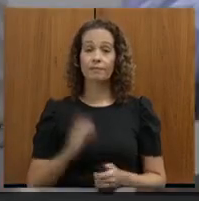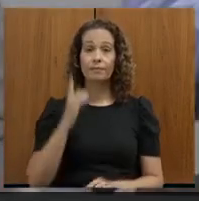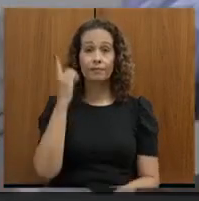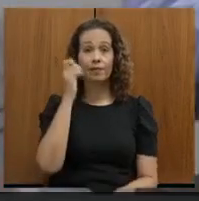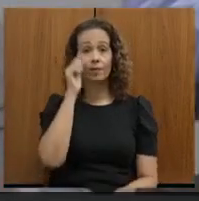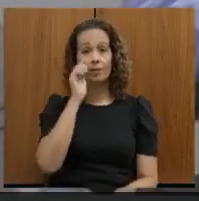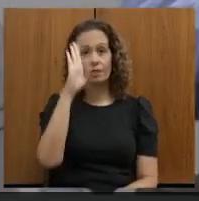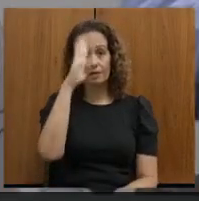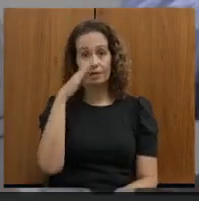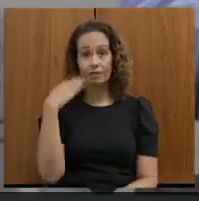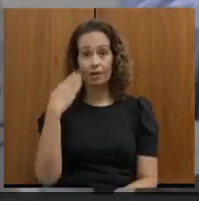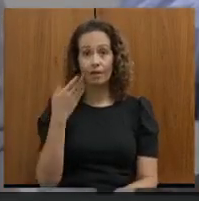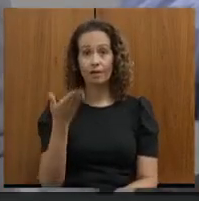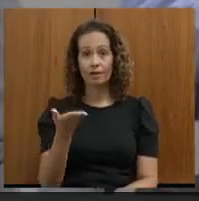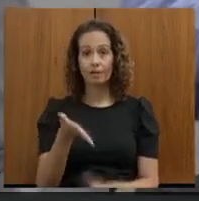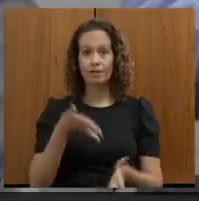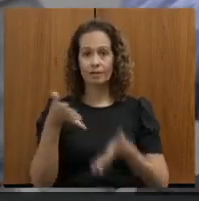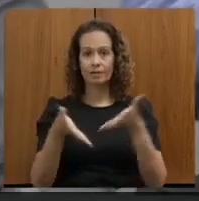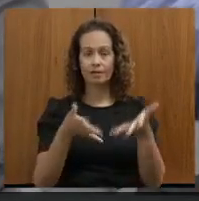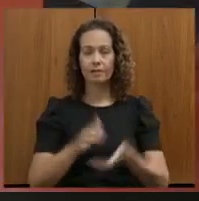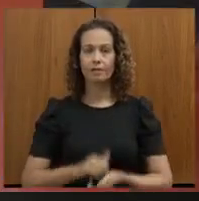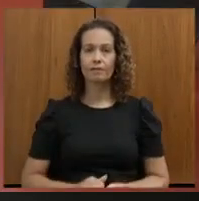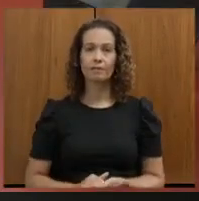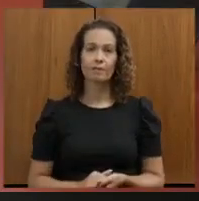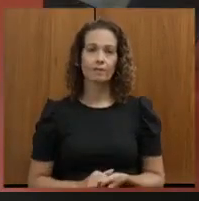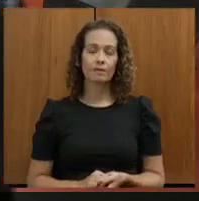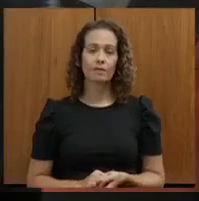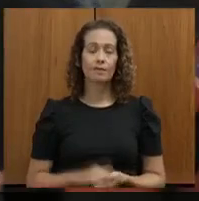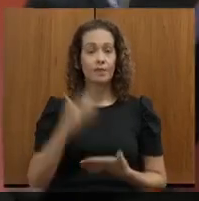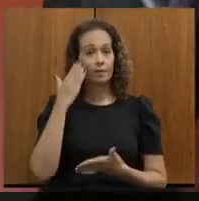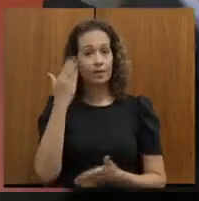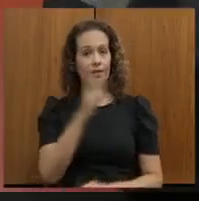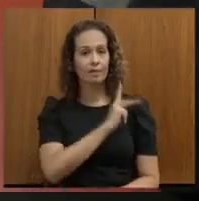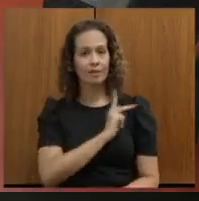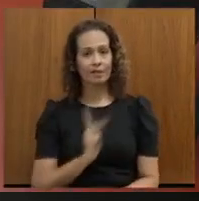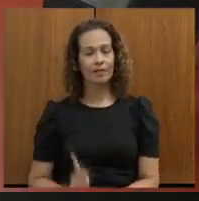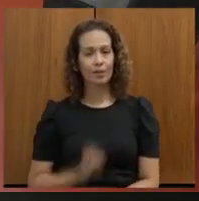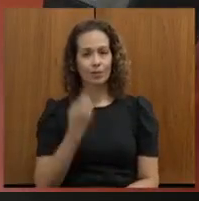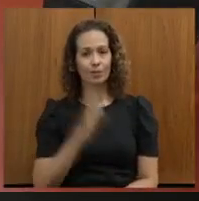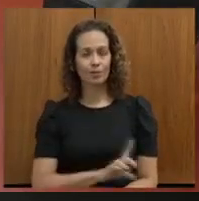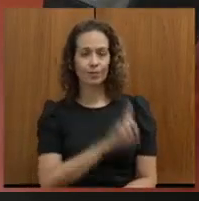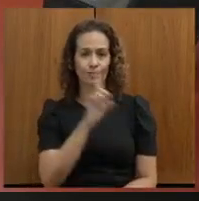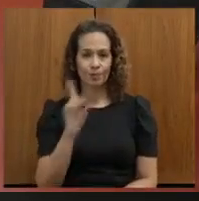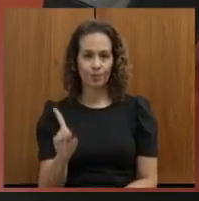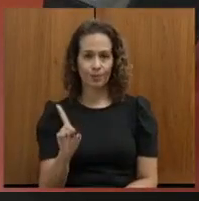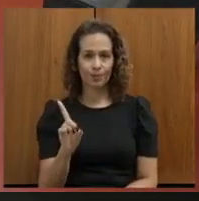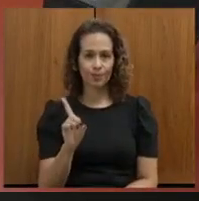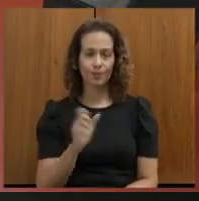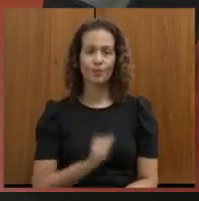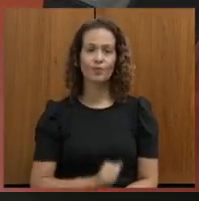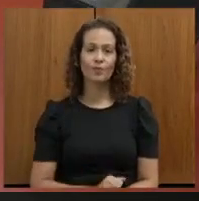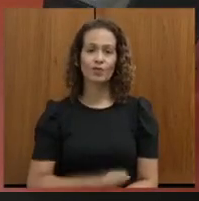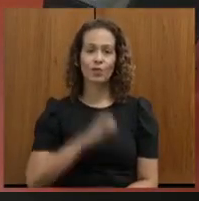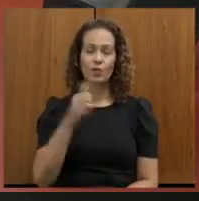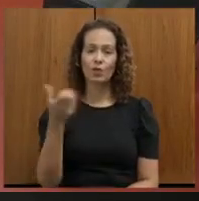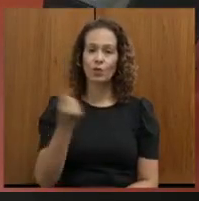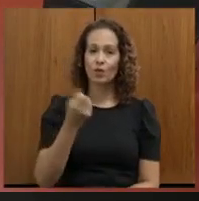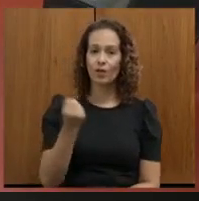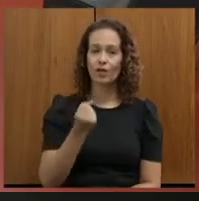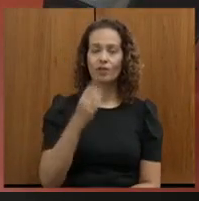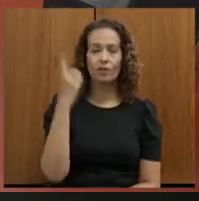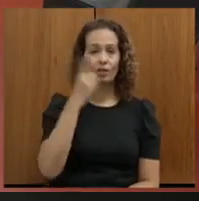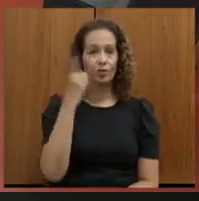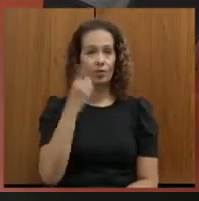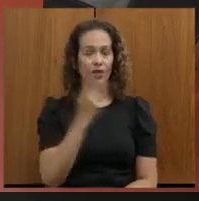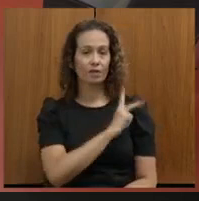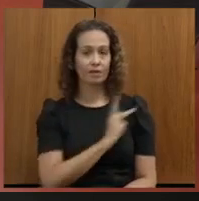Deputada Beatriz Serqueira tem a palavra. Obrigada, presidente. Bom dia. O deputado João Leite, que nos preside aqui